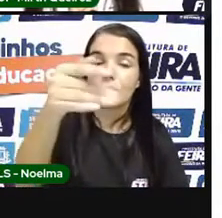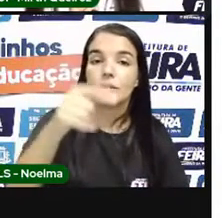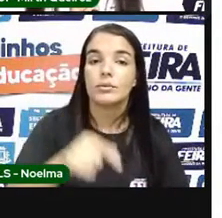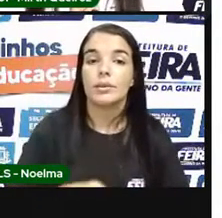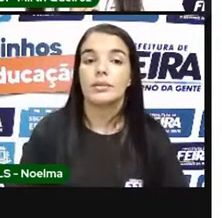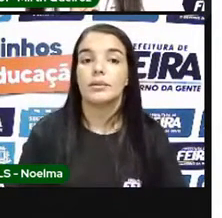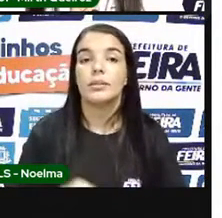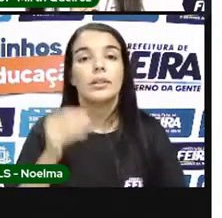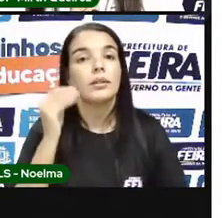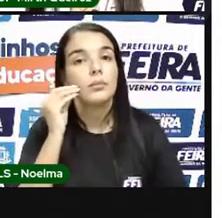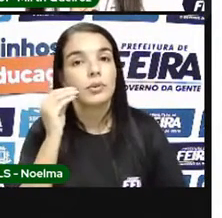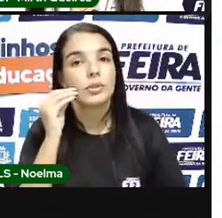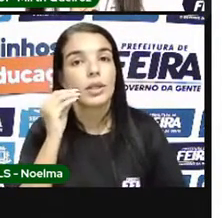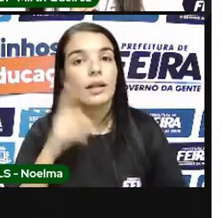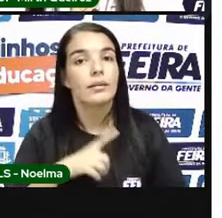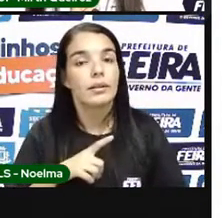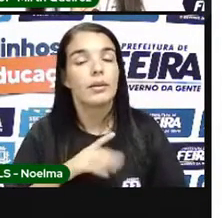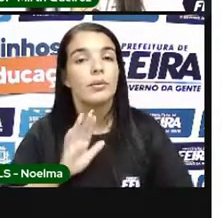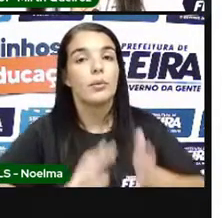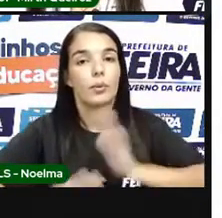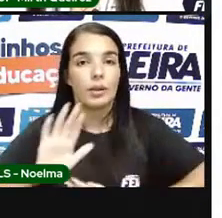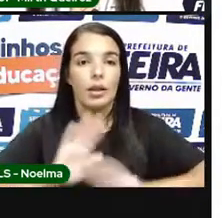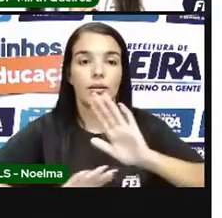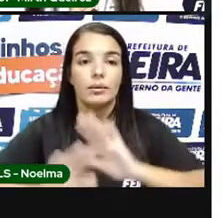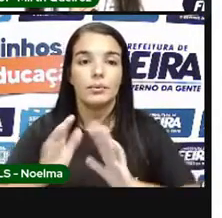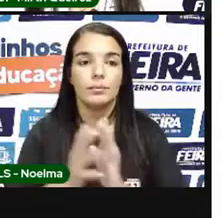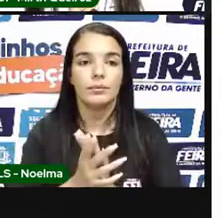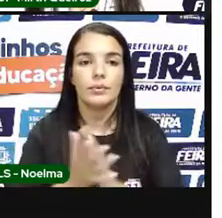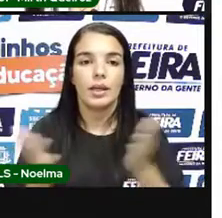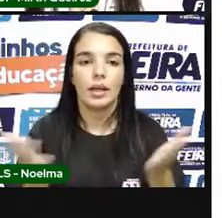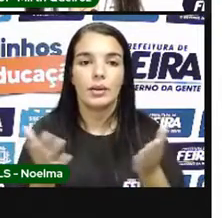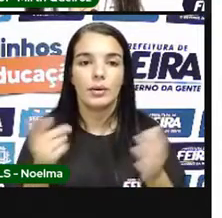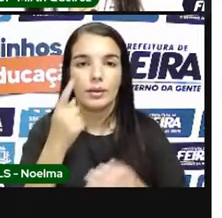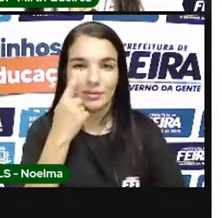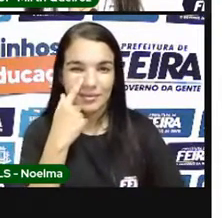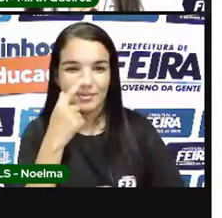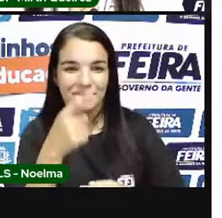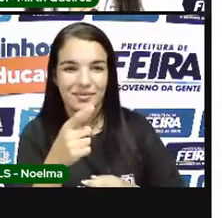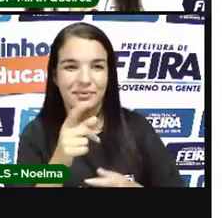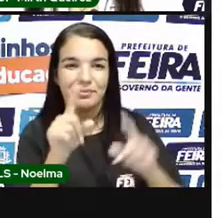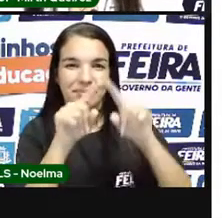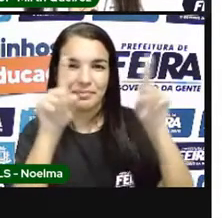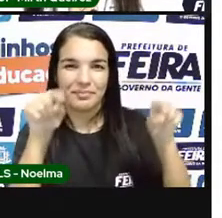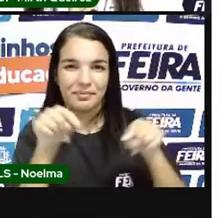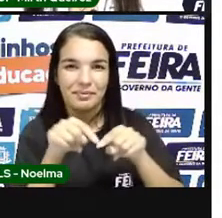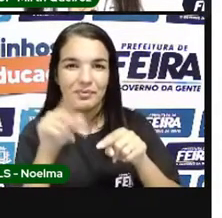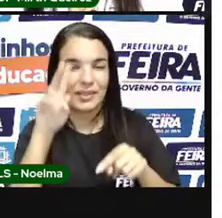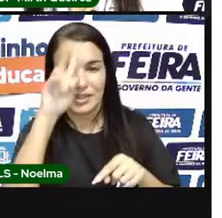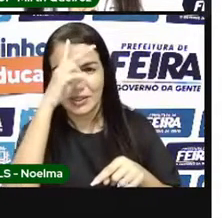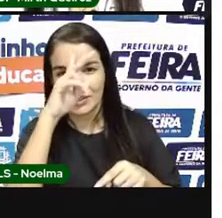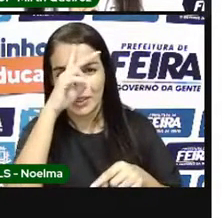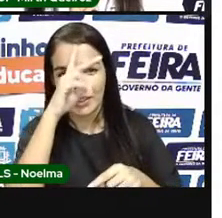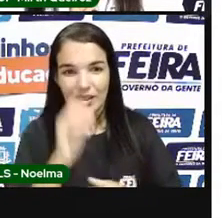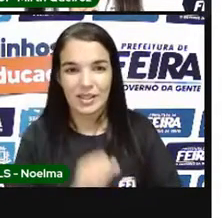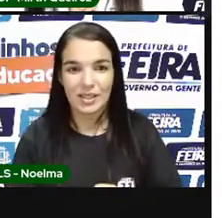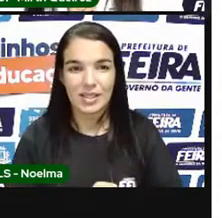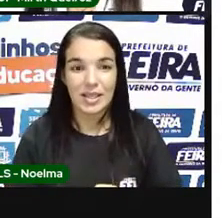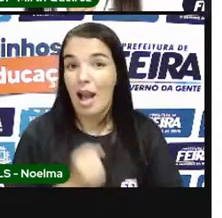tirinha Da turma Da Mônica Vamos ouvir Agora Oba Oba